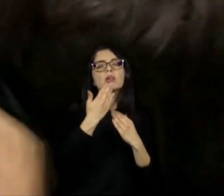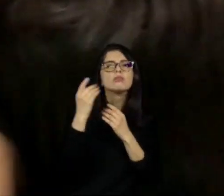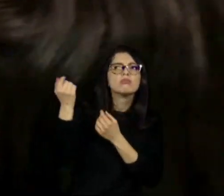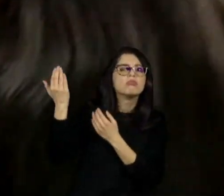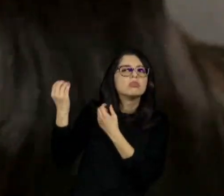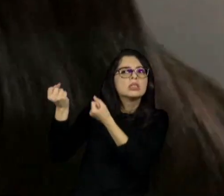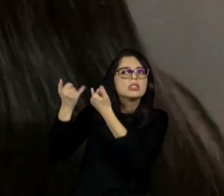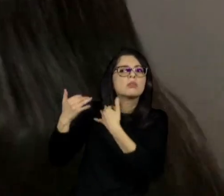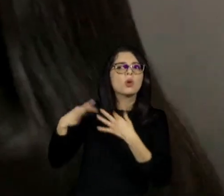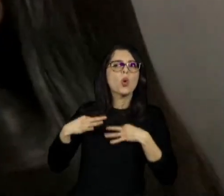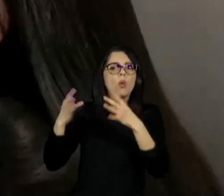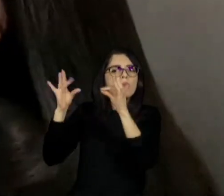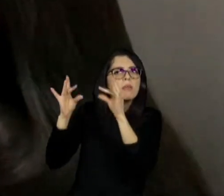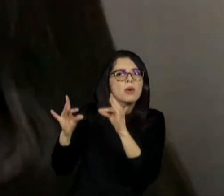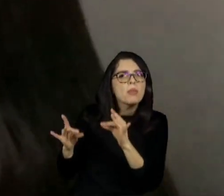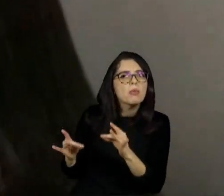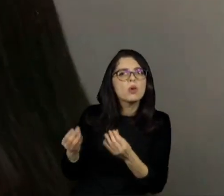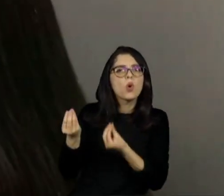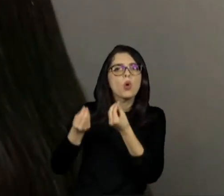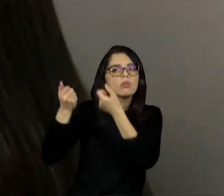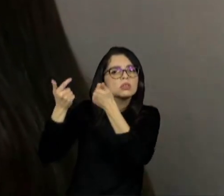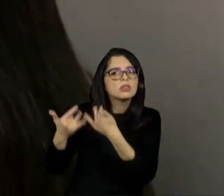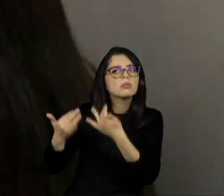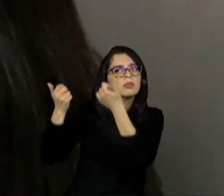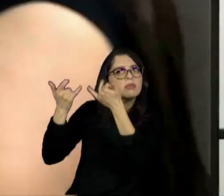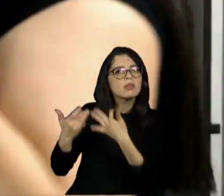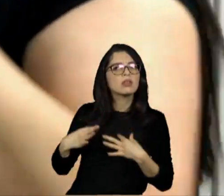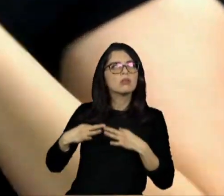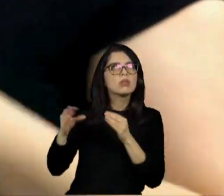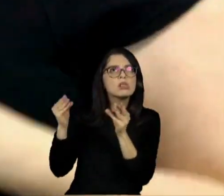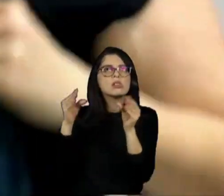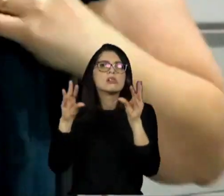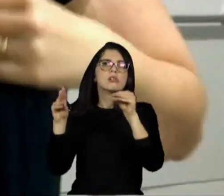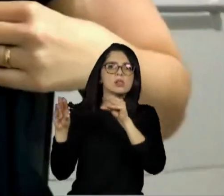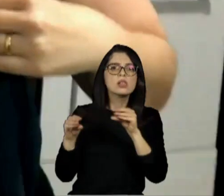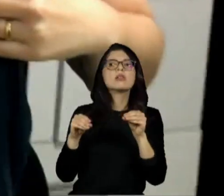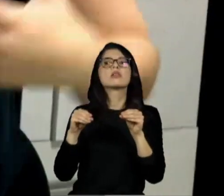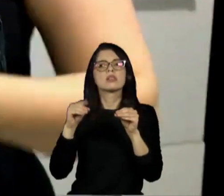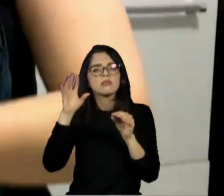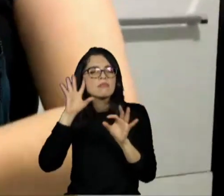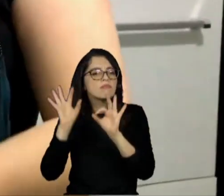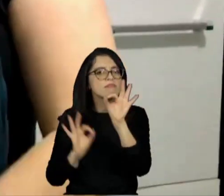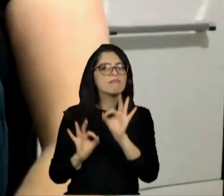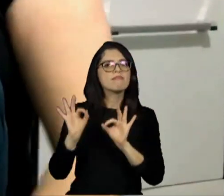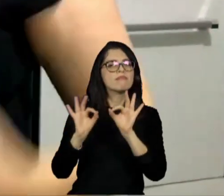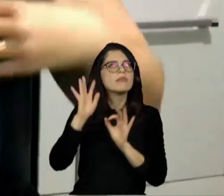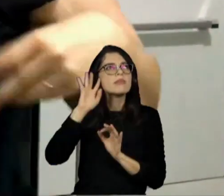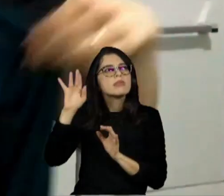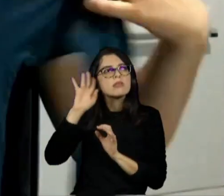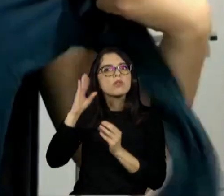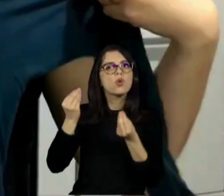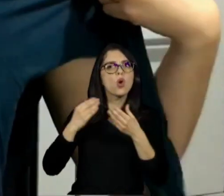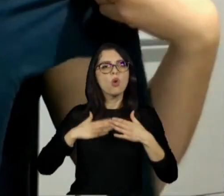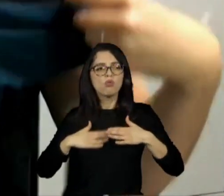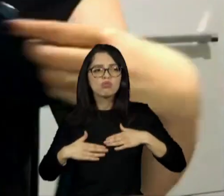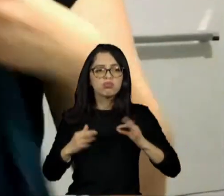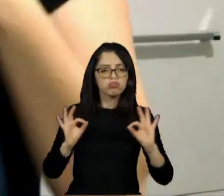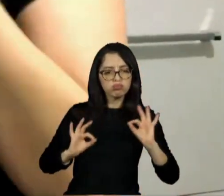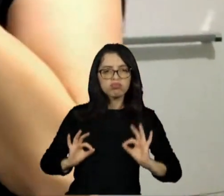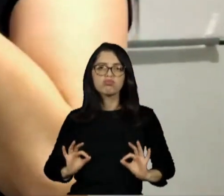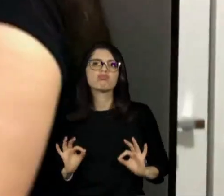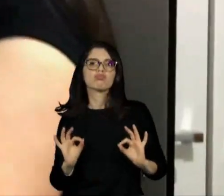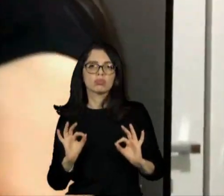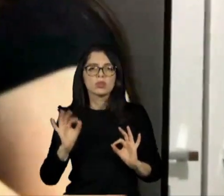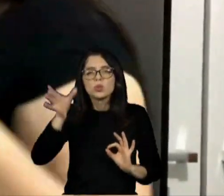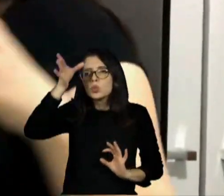vendedora. ali ela já descreve a peça, né? Então, eu já memorizo aquele